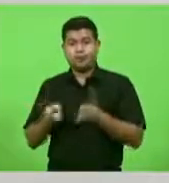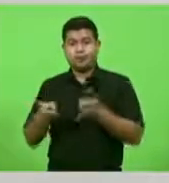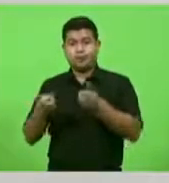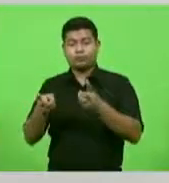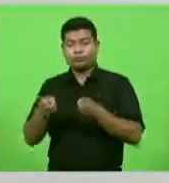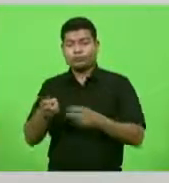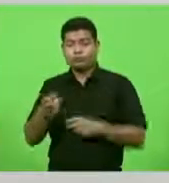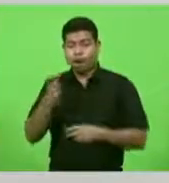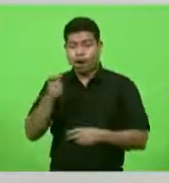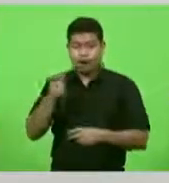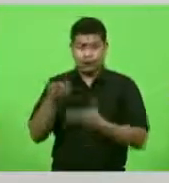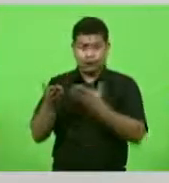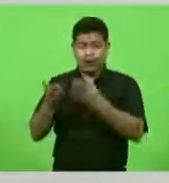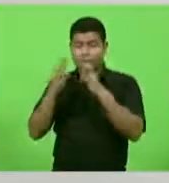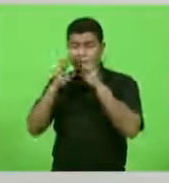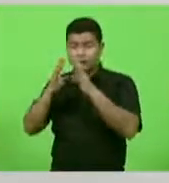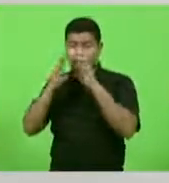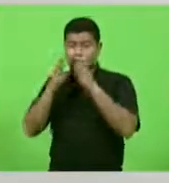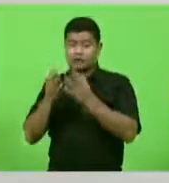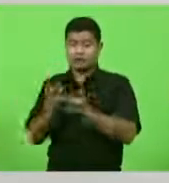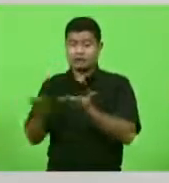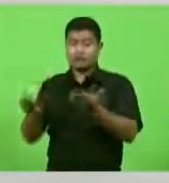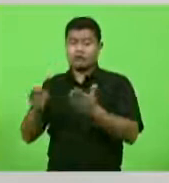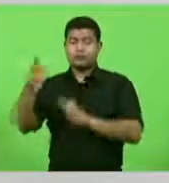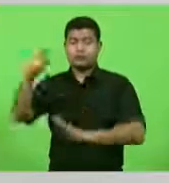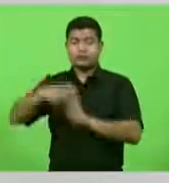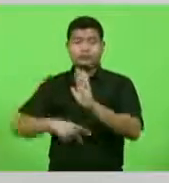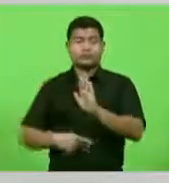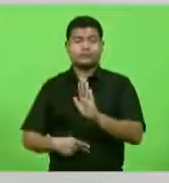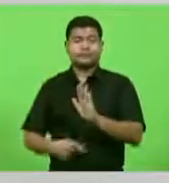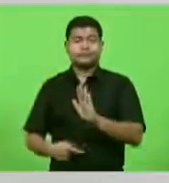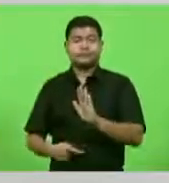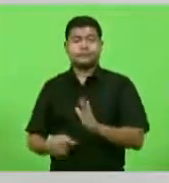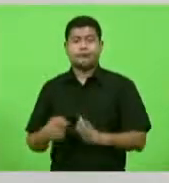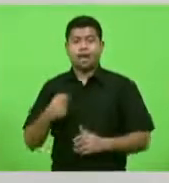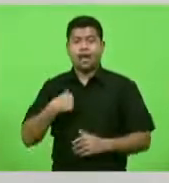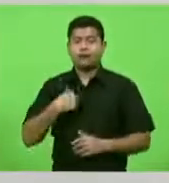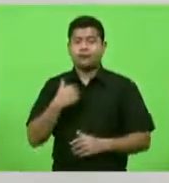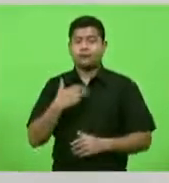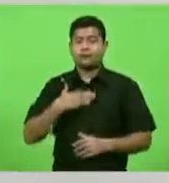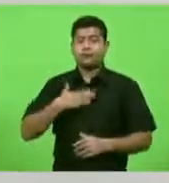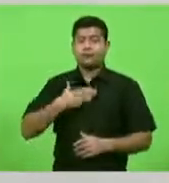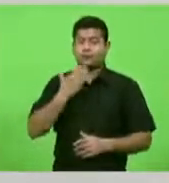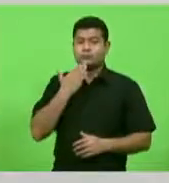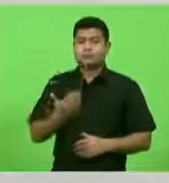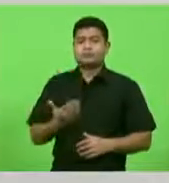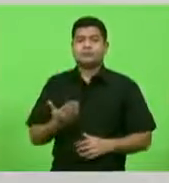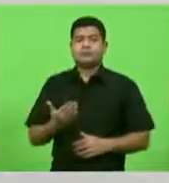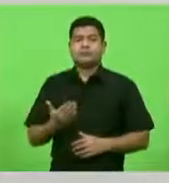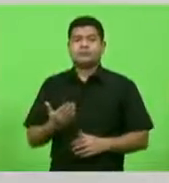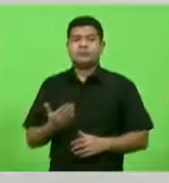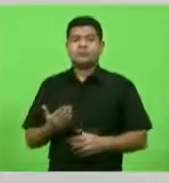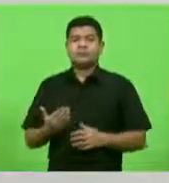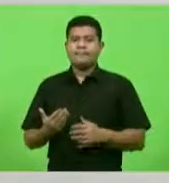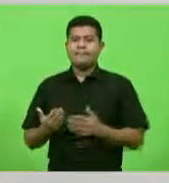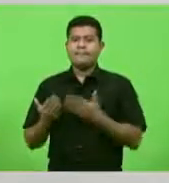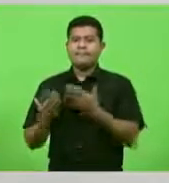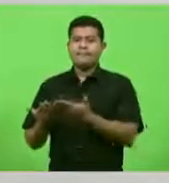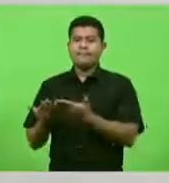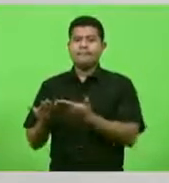carinho e com atenção este projeto. Então, esse é o meu pedido, que, automaticamente, não